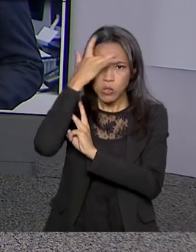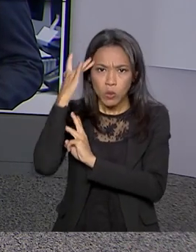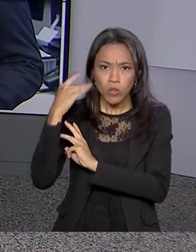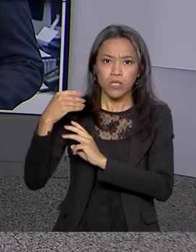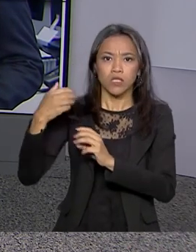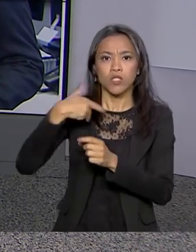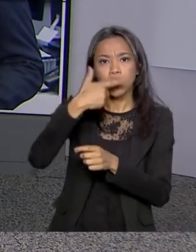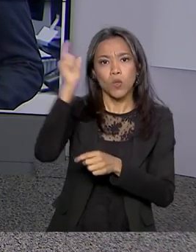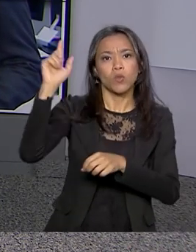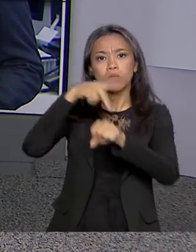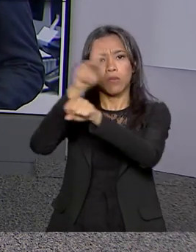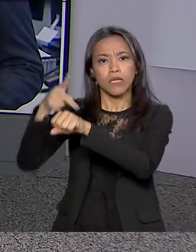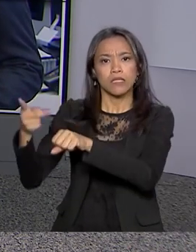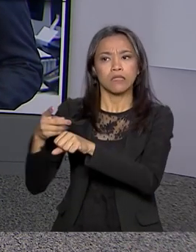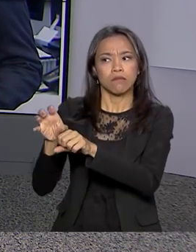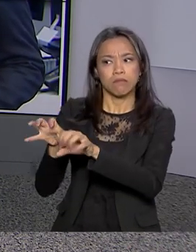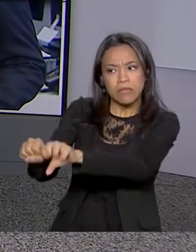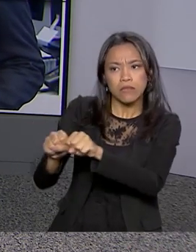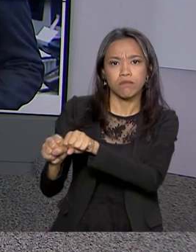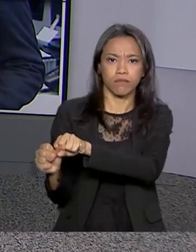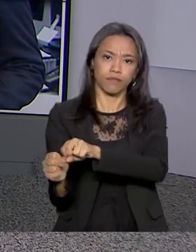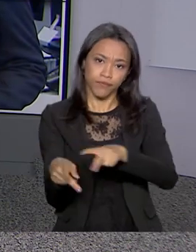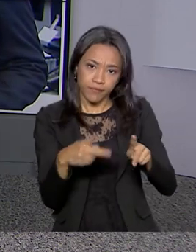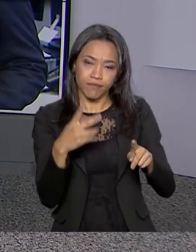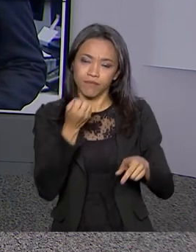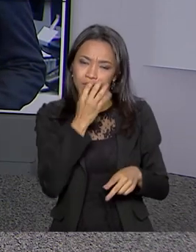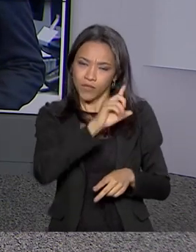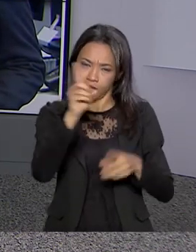Ferraz traz os detalhes pra gente. Olá, Ricardo. Bom dia pra você.